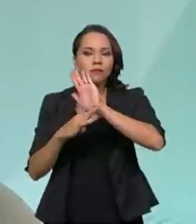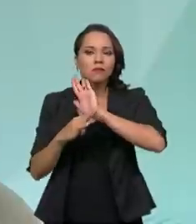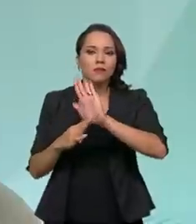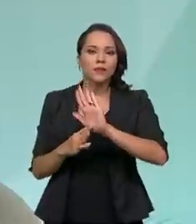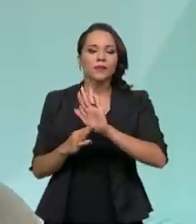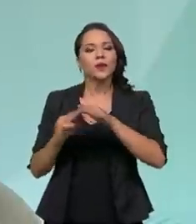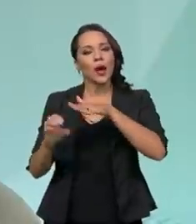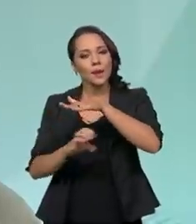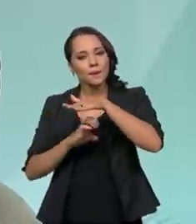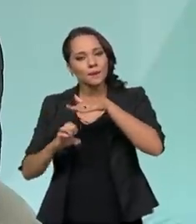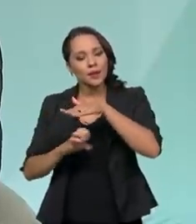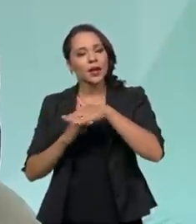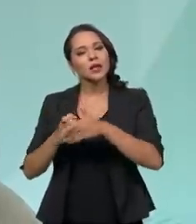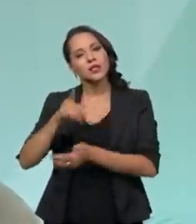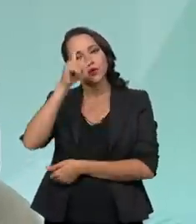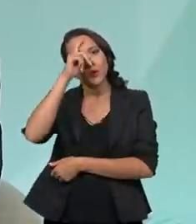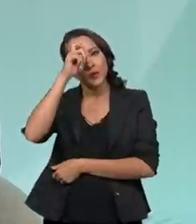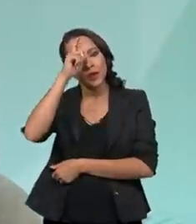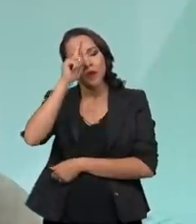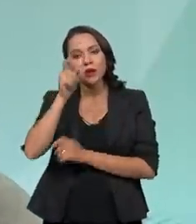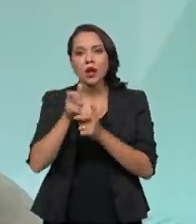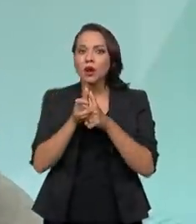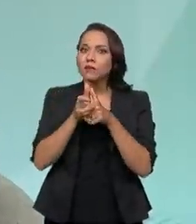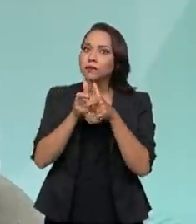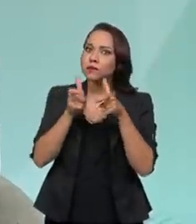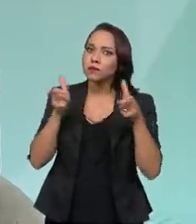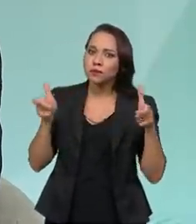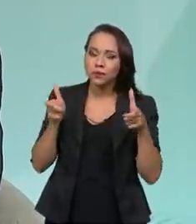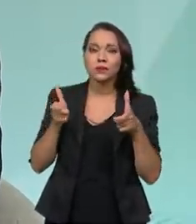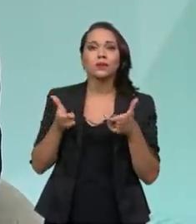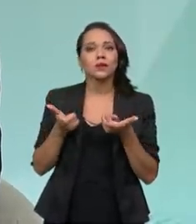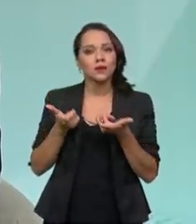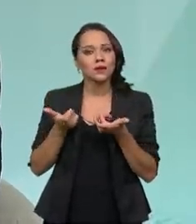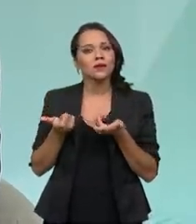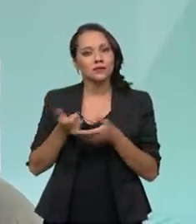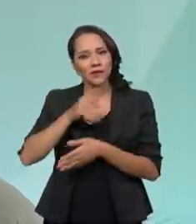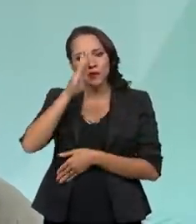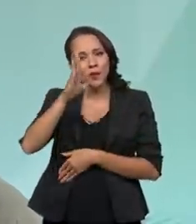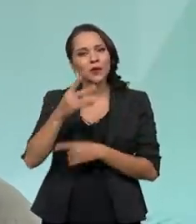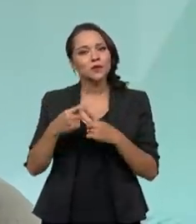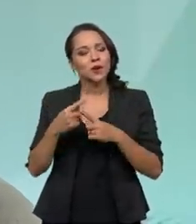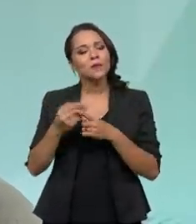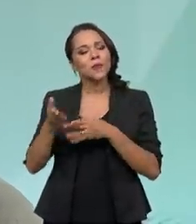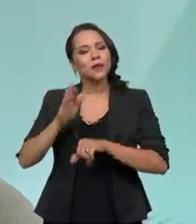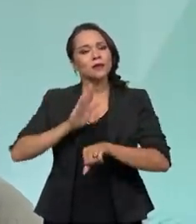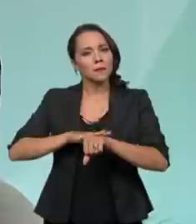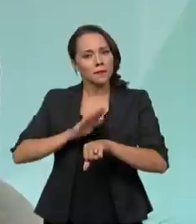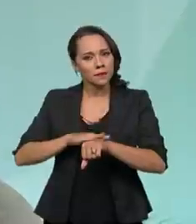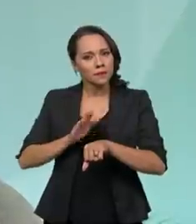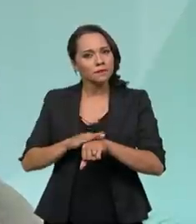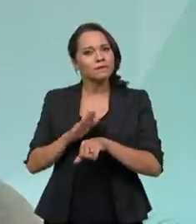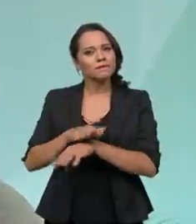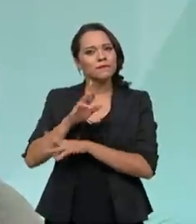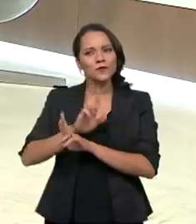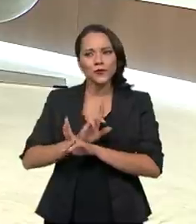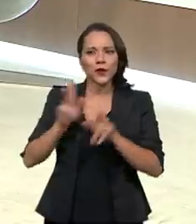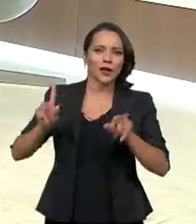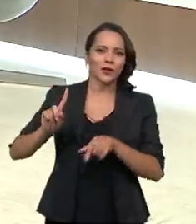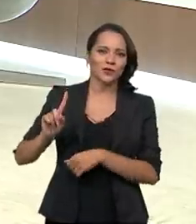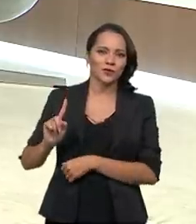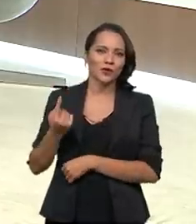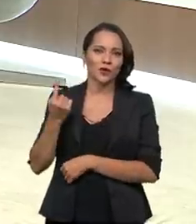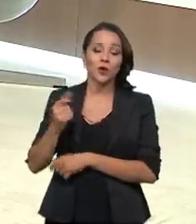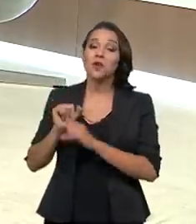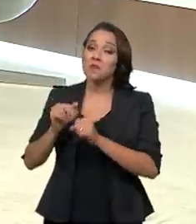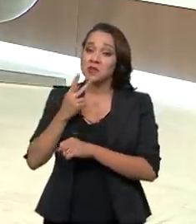rede EBSER, ela cresceu em muito, exatamente por conta deste momento diferente, e